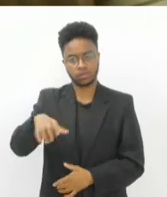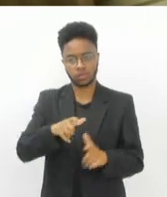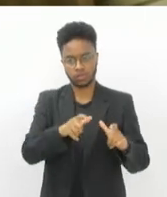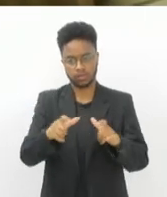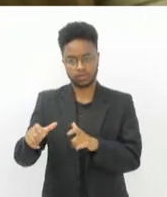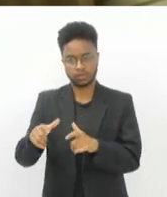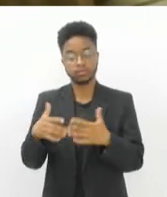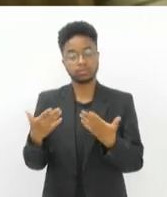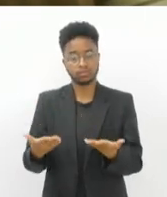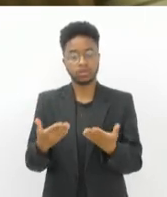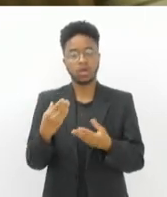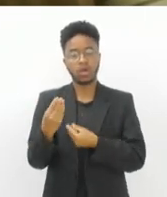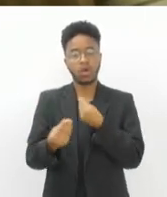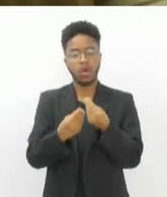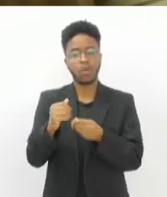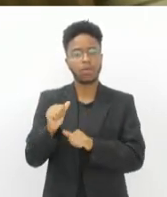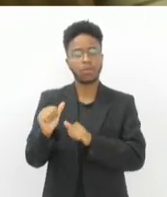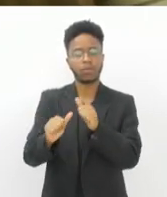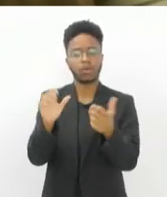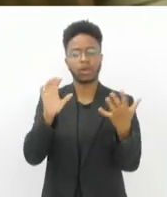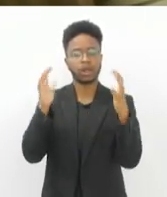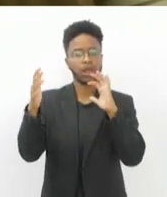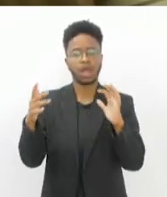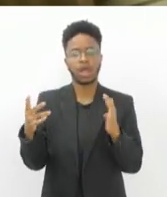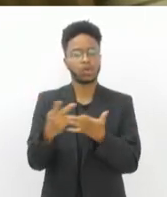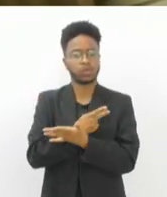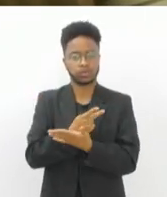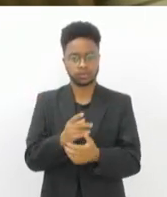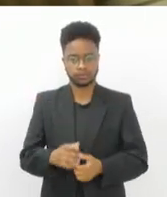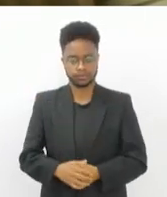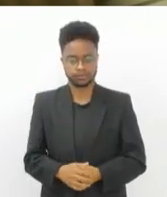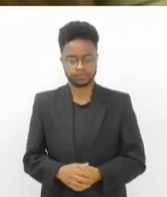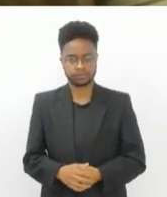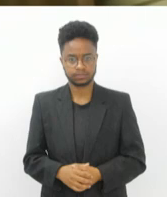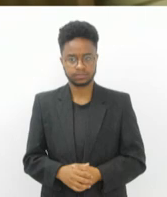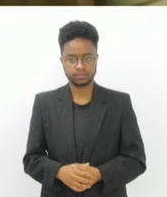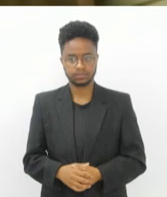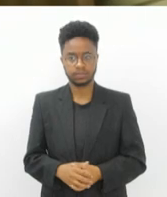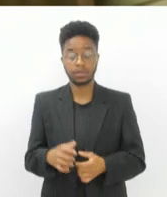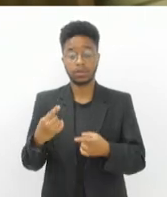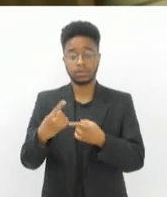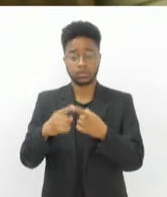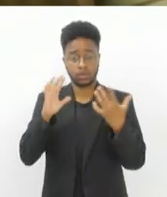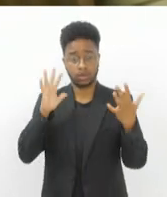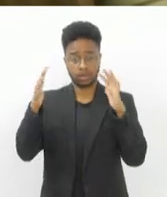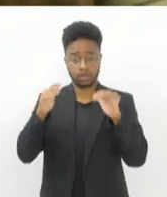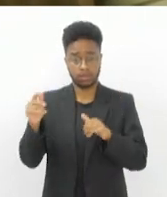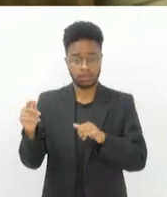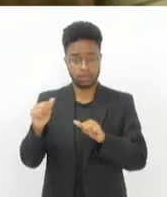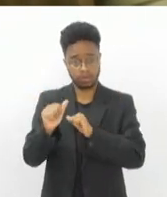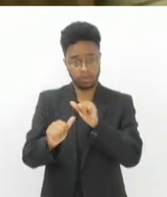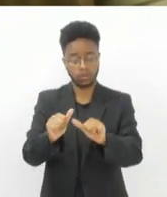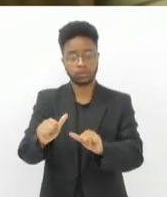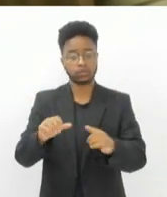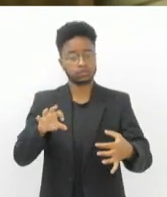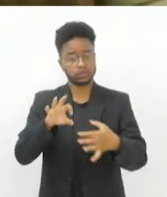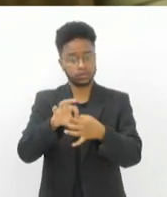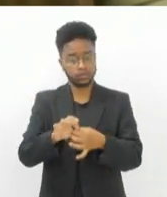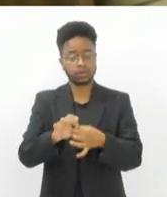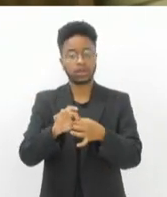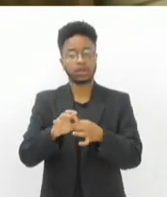onde que a mudança climática entra nesse ponto? Porque a mudança climática está relacionada diretamente com as emissões de poluentes também, principalmente